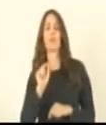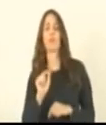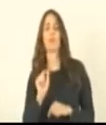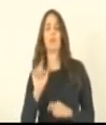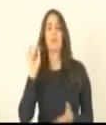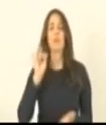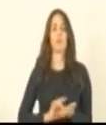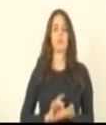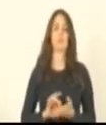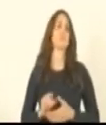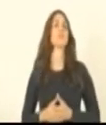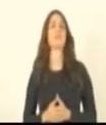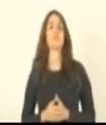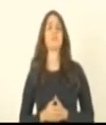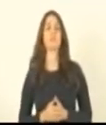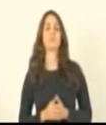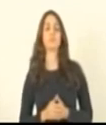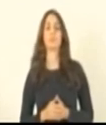é, oficice.